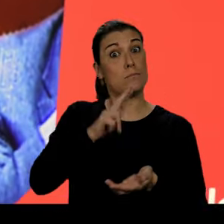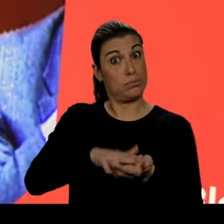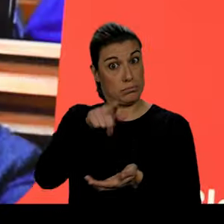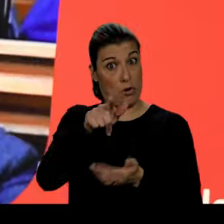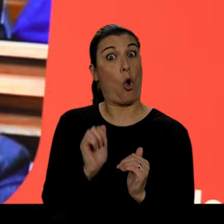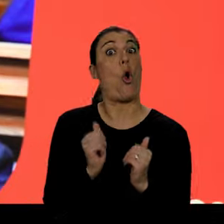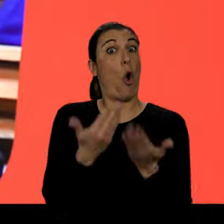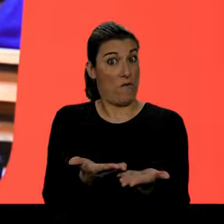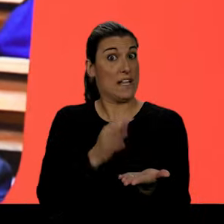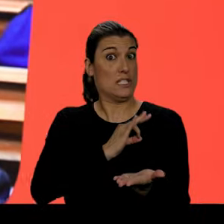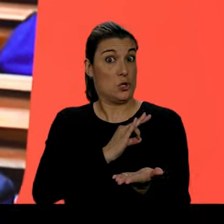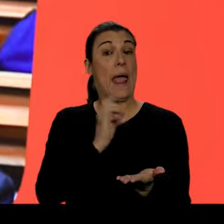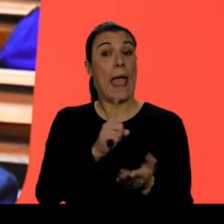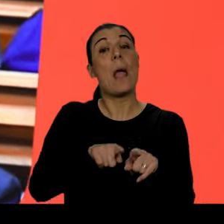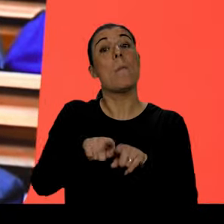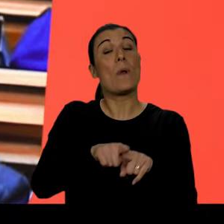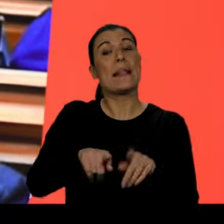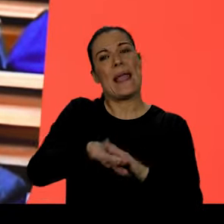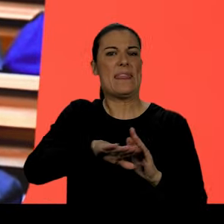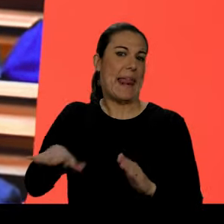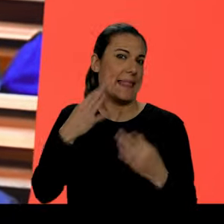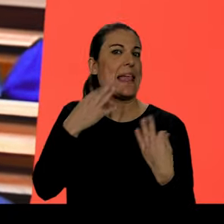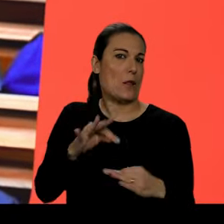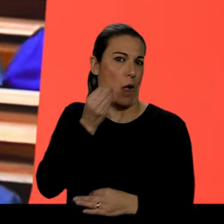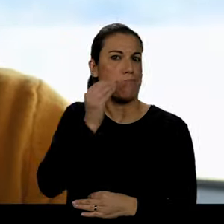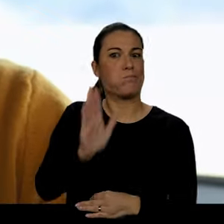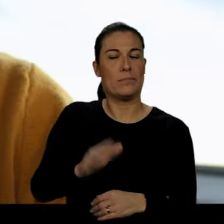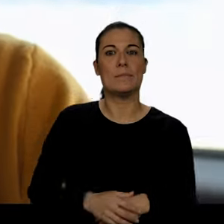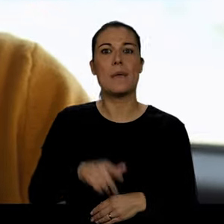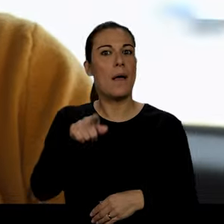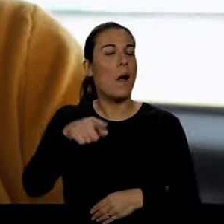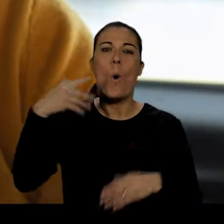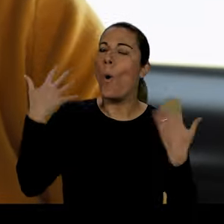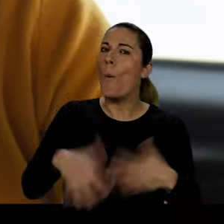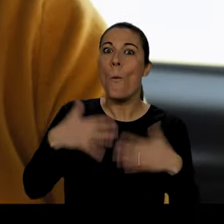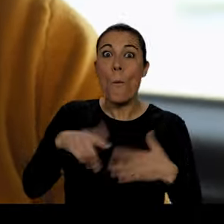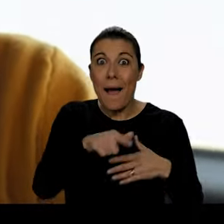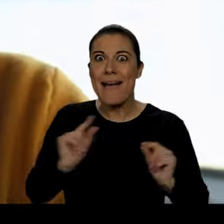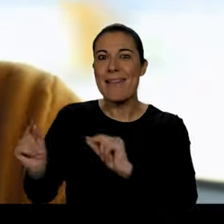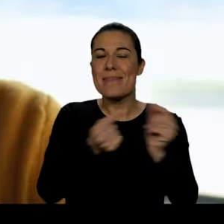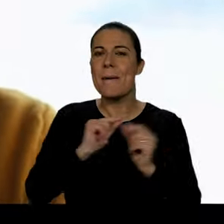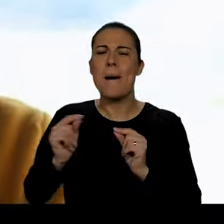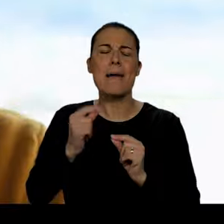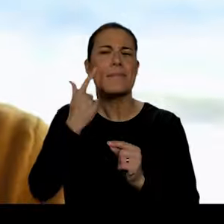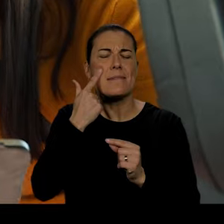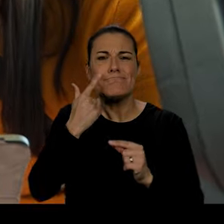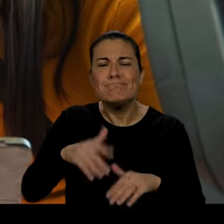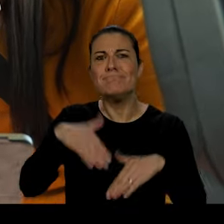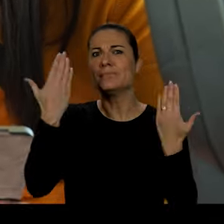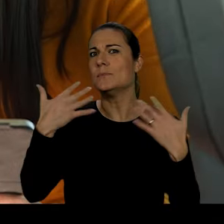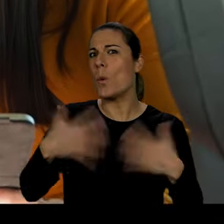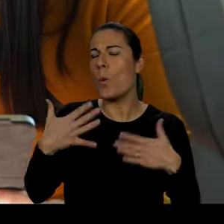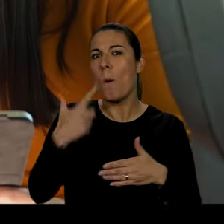é naturalmente a política da direita, baixar salários. Eram épicos estes debates épicos com